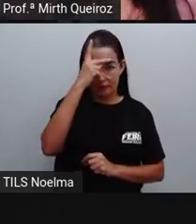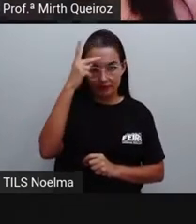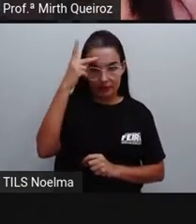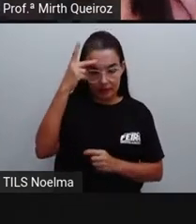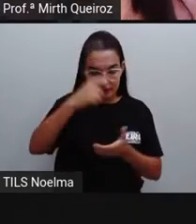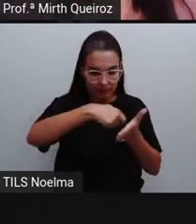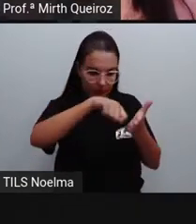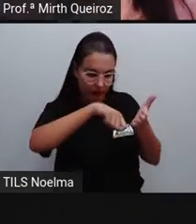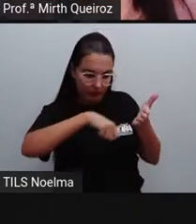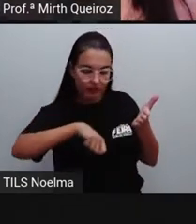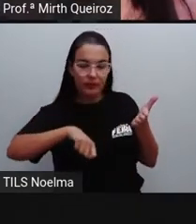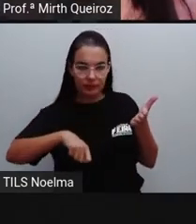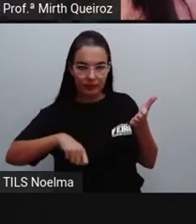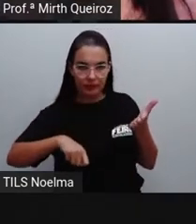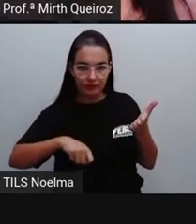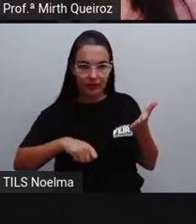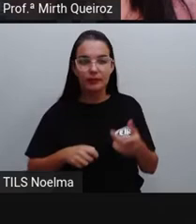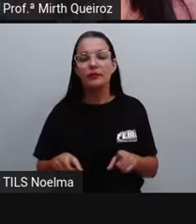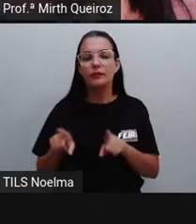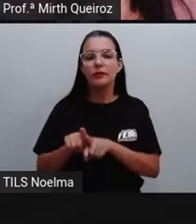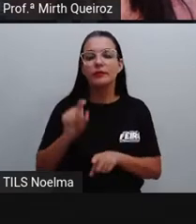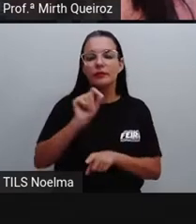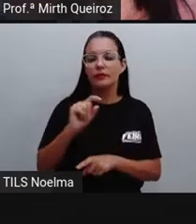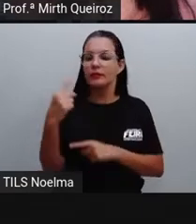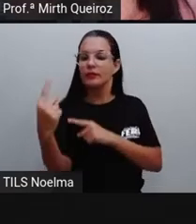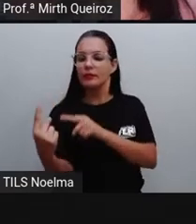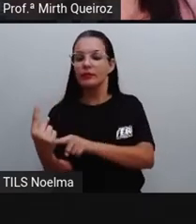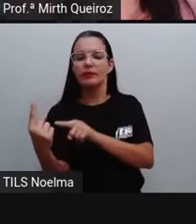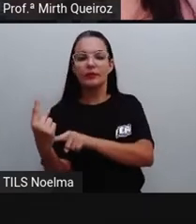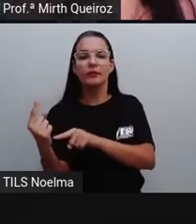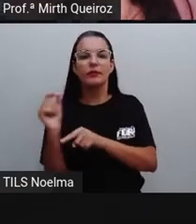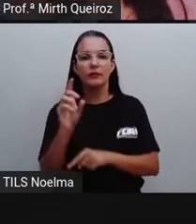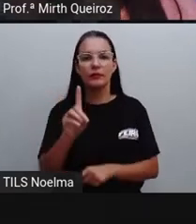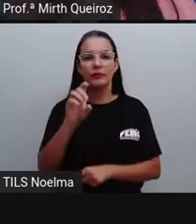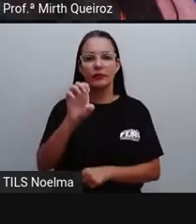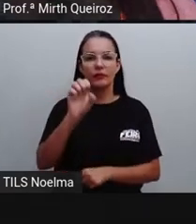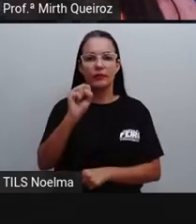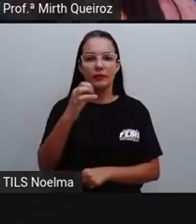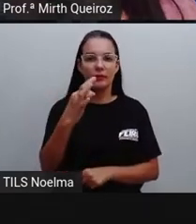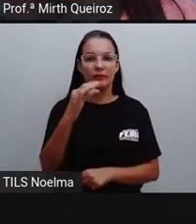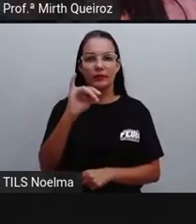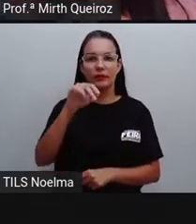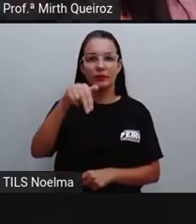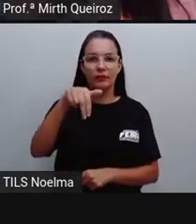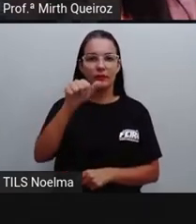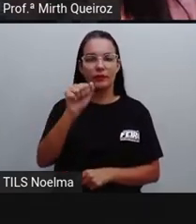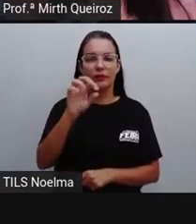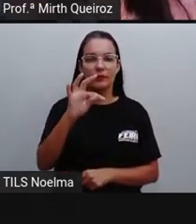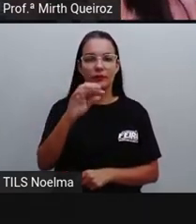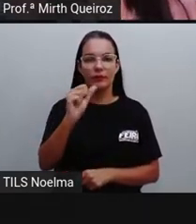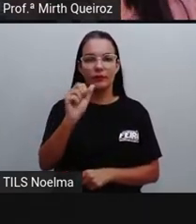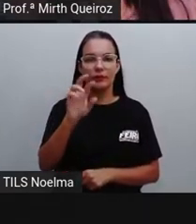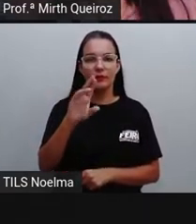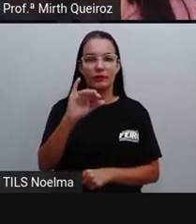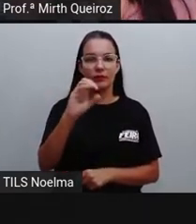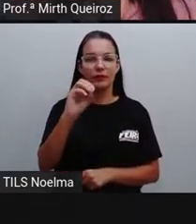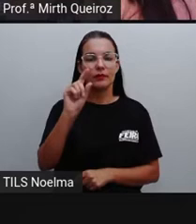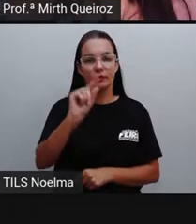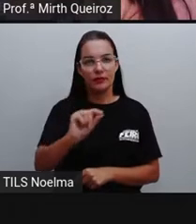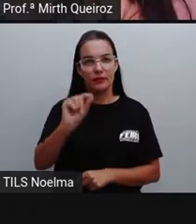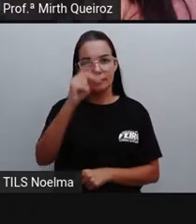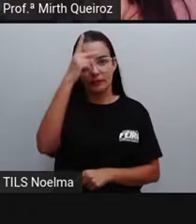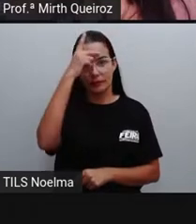receber essa carta. E ela pode ser mais formal ou informal. Que vai depender de quê? Do